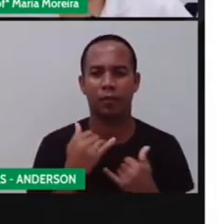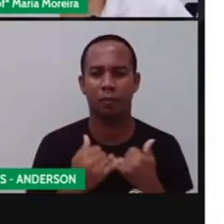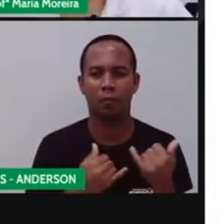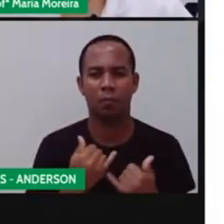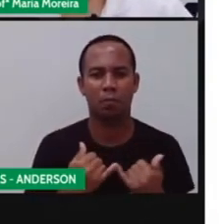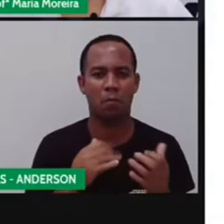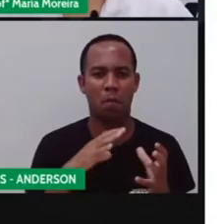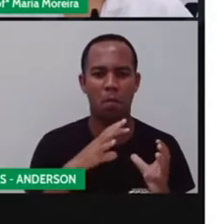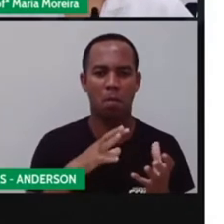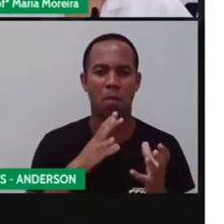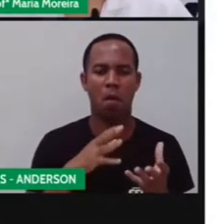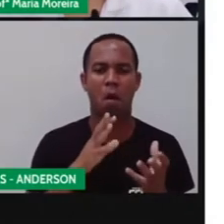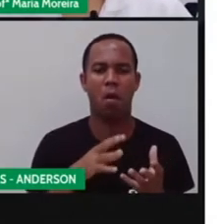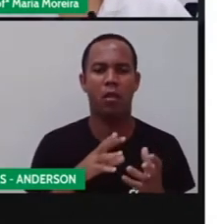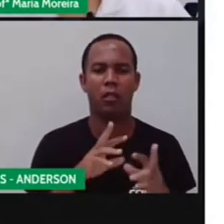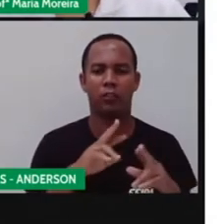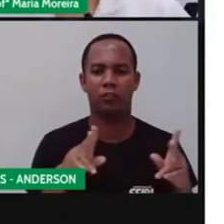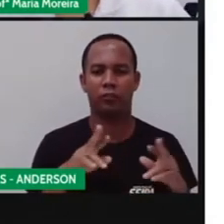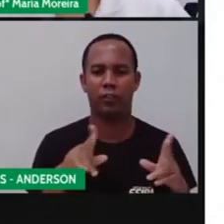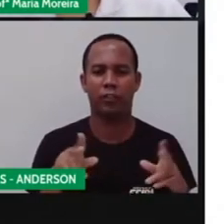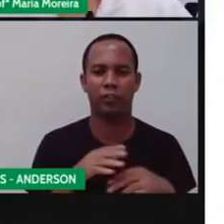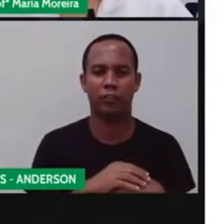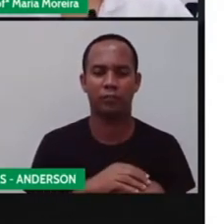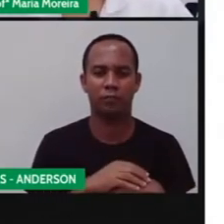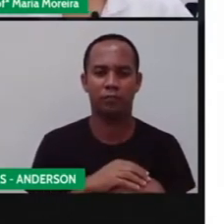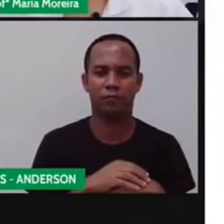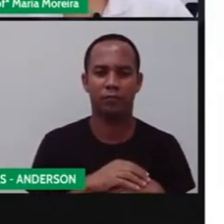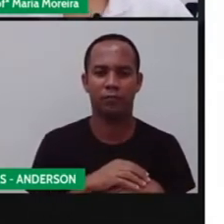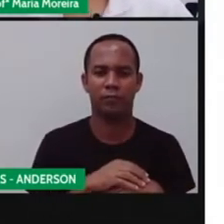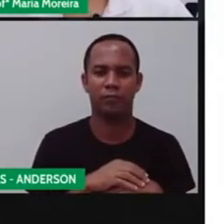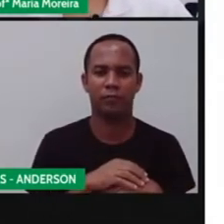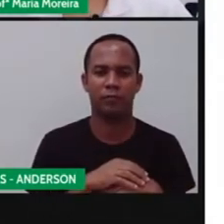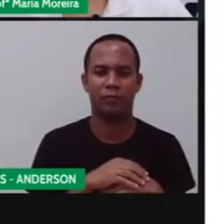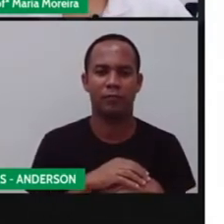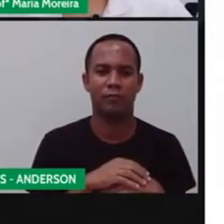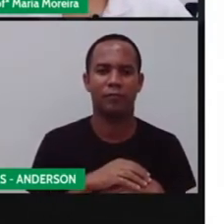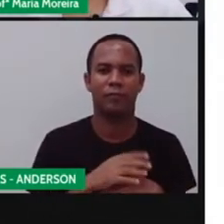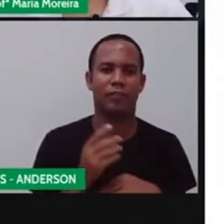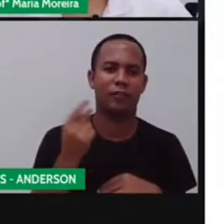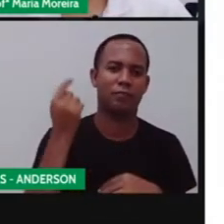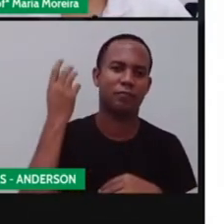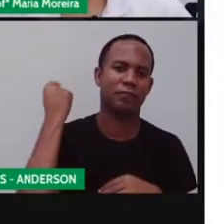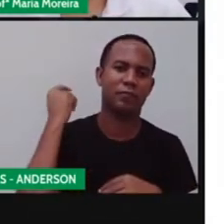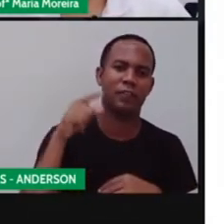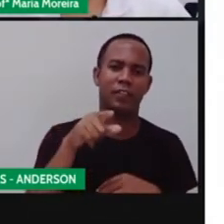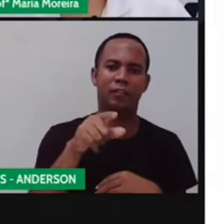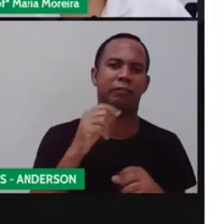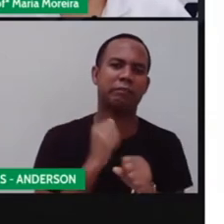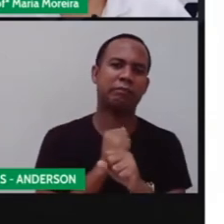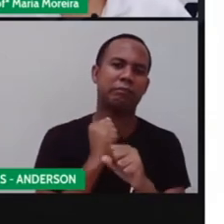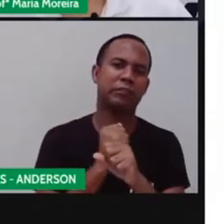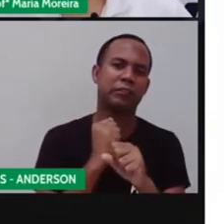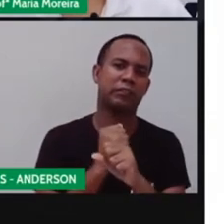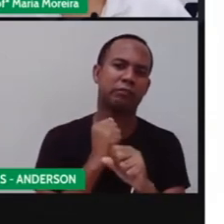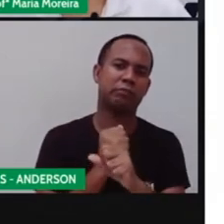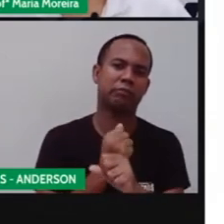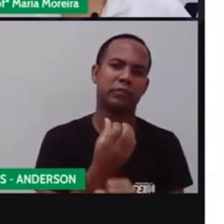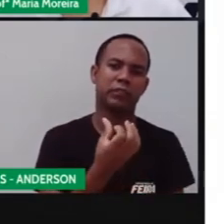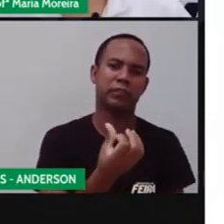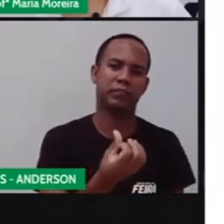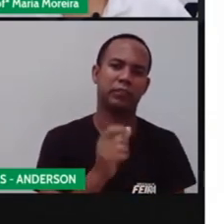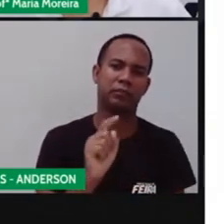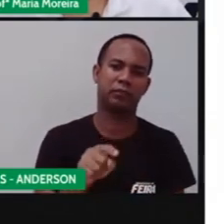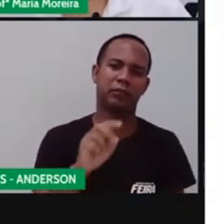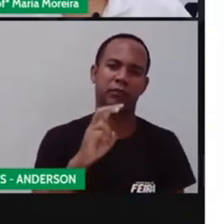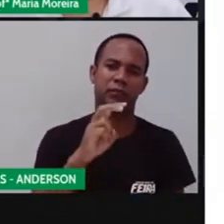meninas, a bola não é diferente entre os meninos, né? É o brinquedo mais antigo do mundo e existe há mais de 6